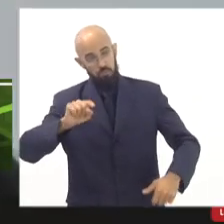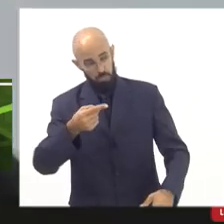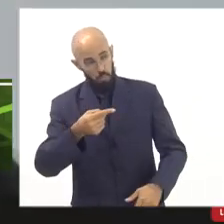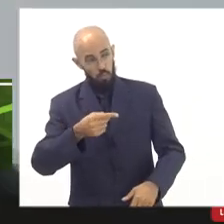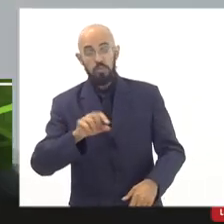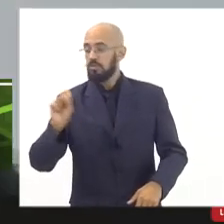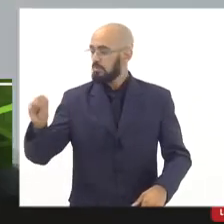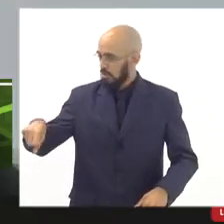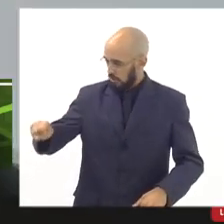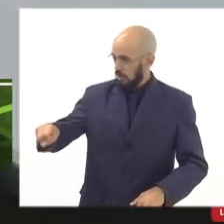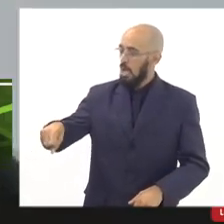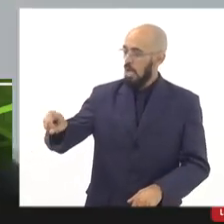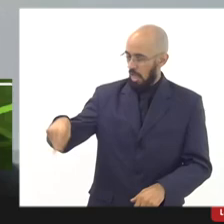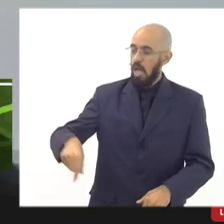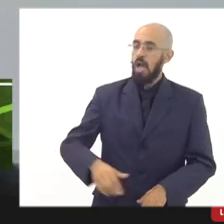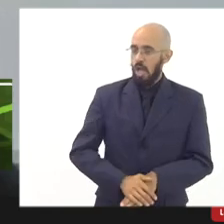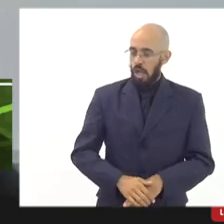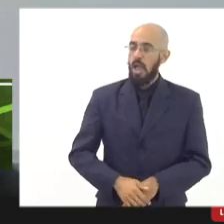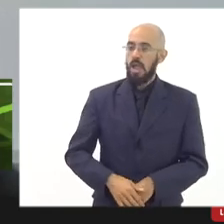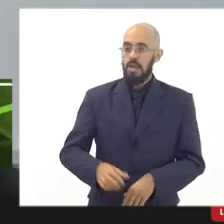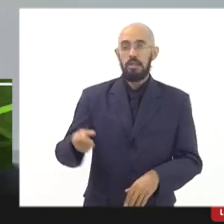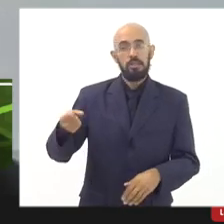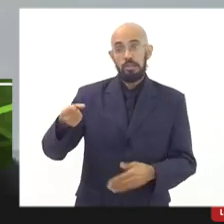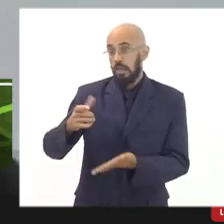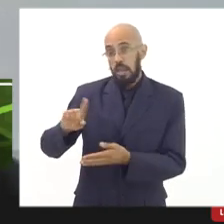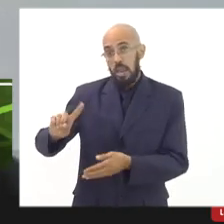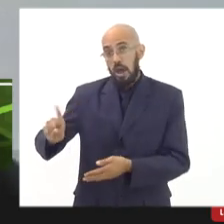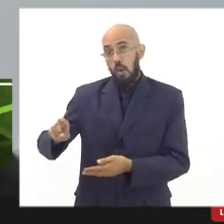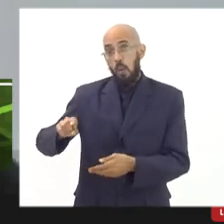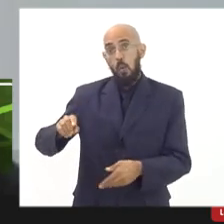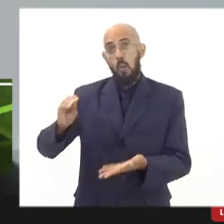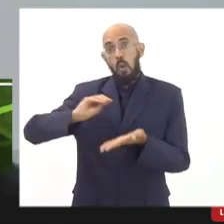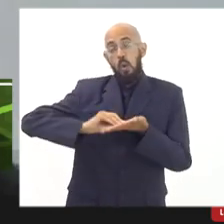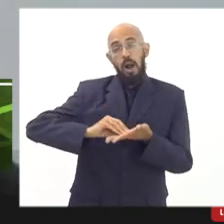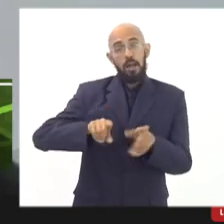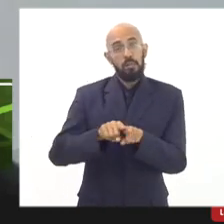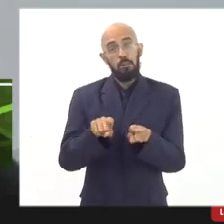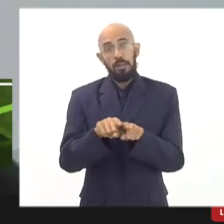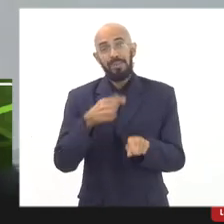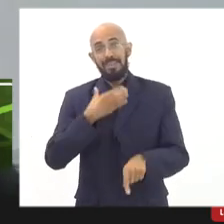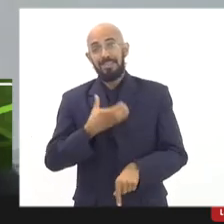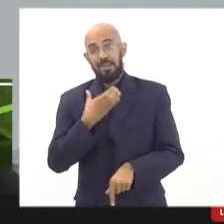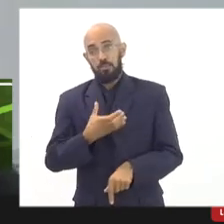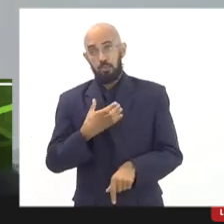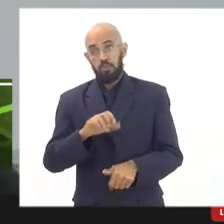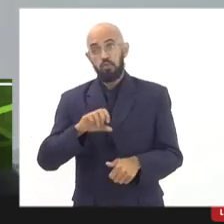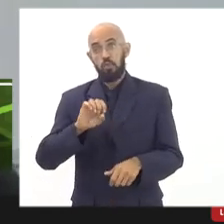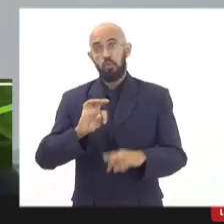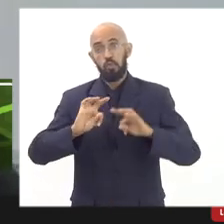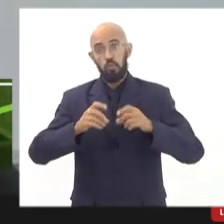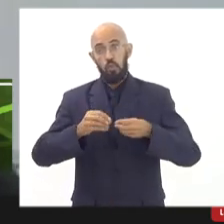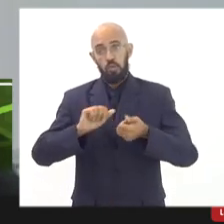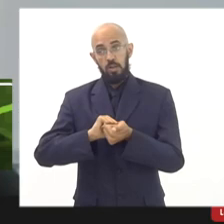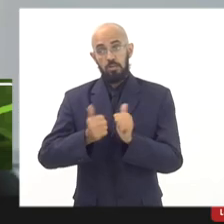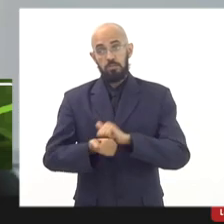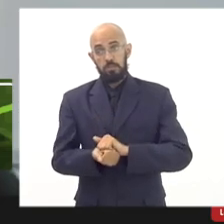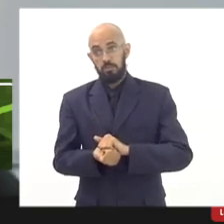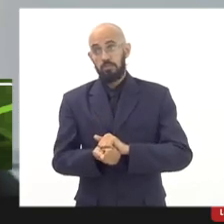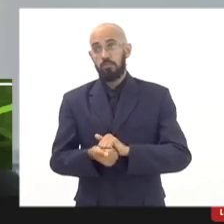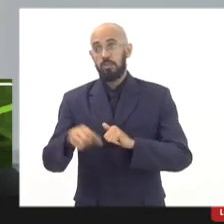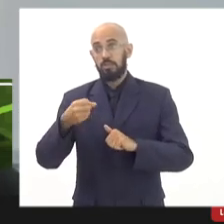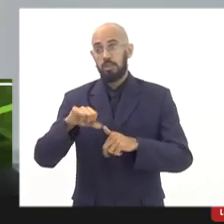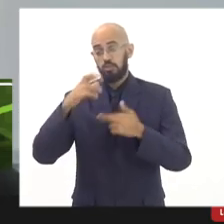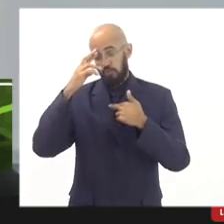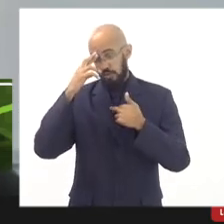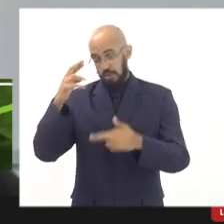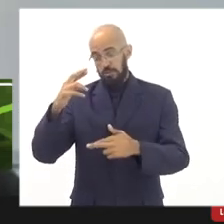para dezembro, que é o mês que não tem verba. Então, isso com as adaptações. se a gente fosse seguir o cardápio mesmo,